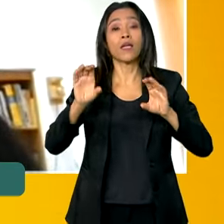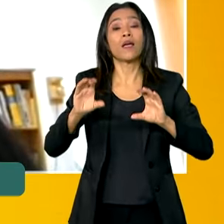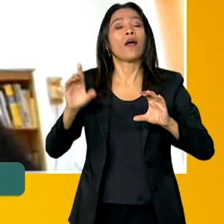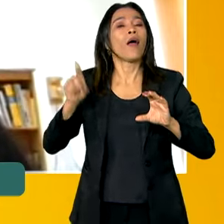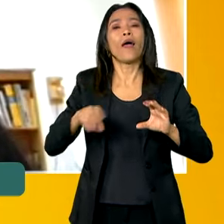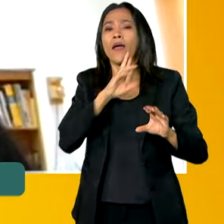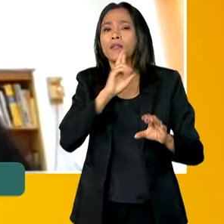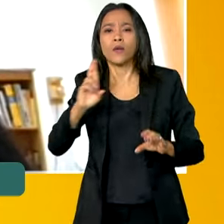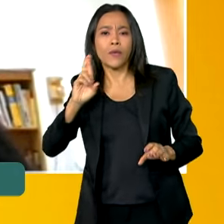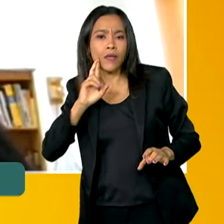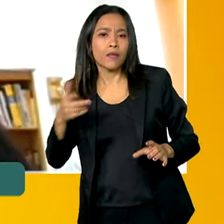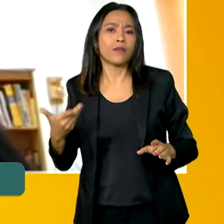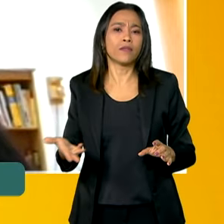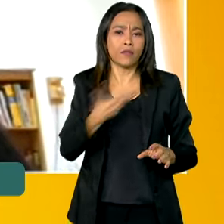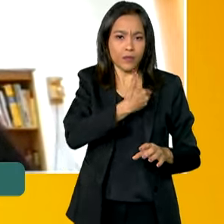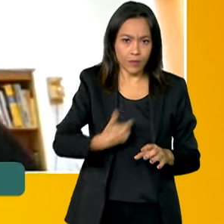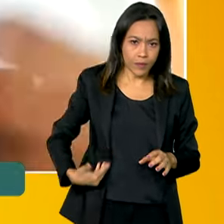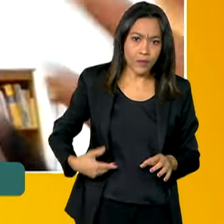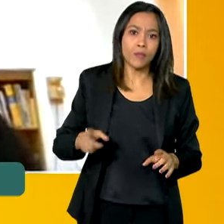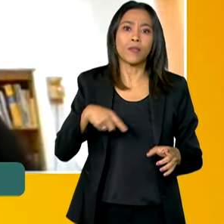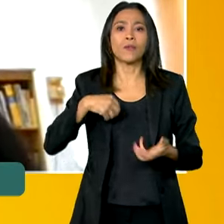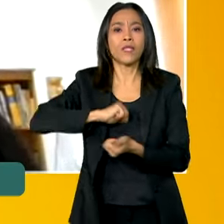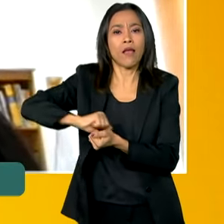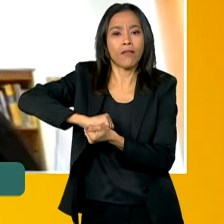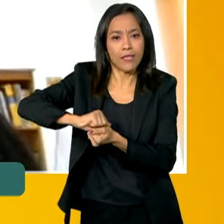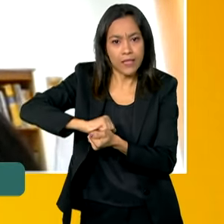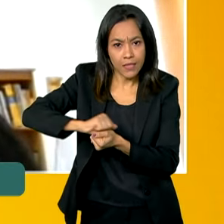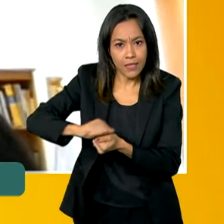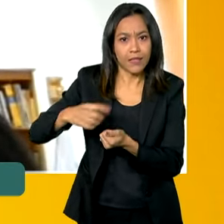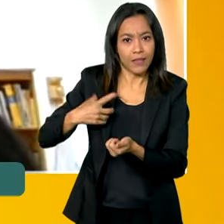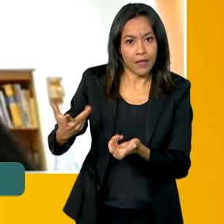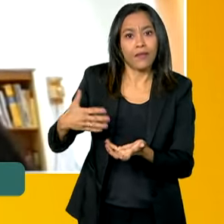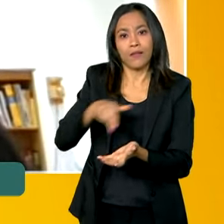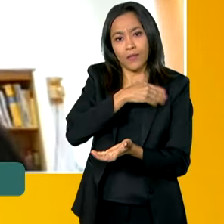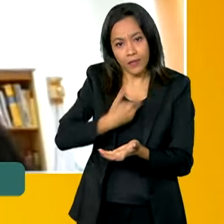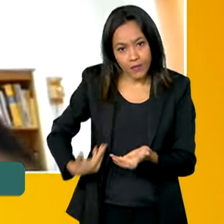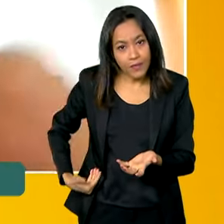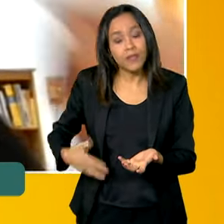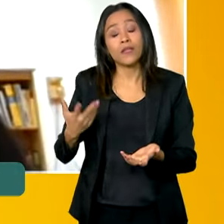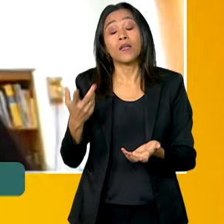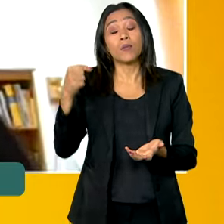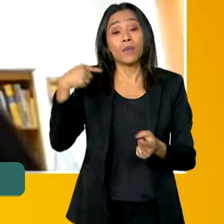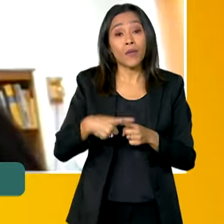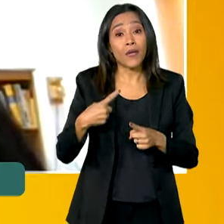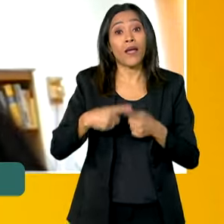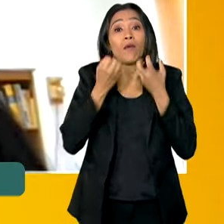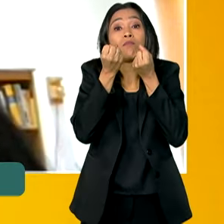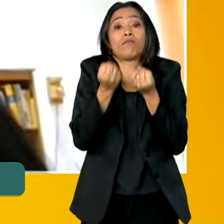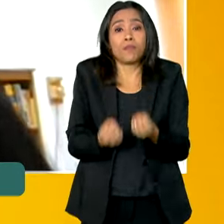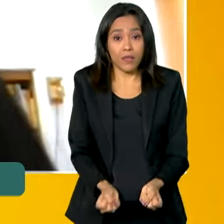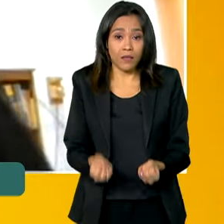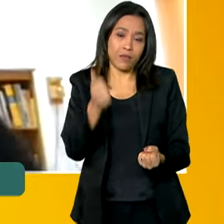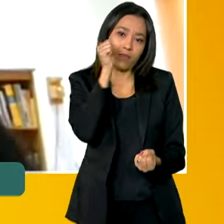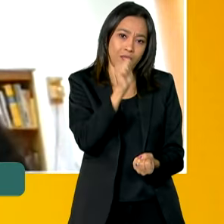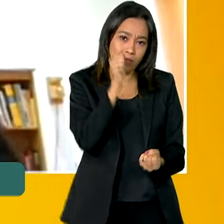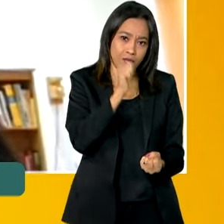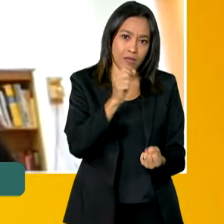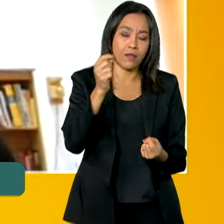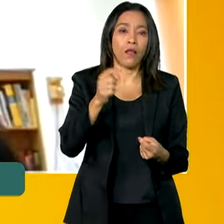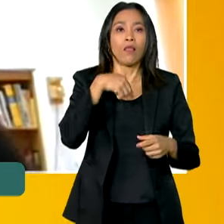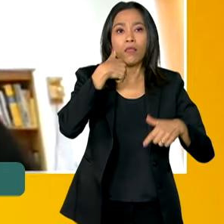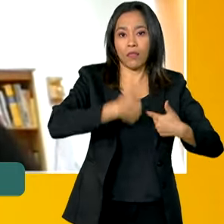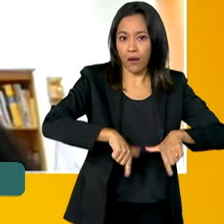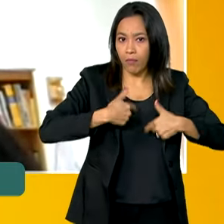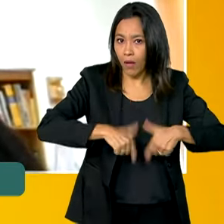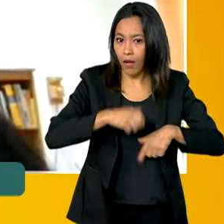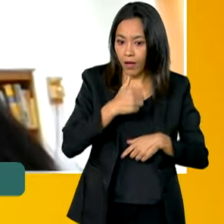as lavanderias coletivas, porque a gente sabe que todo esse trabalho de cuidados, hoje, ele é uma sobrecarga para as mulheres, trabalha uma